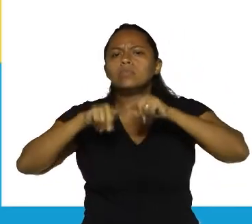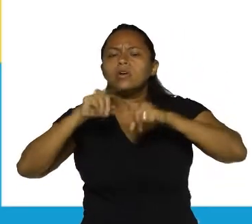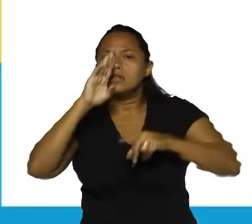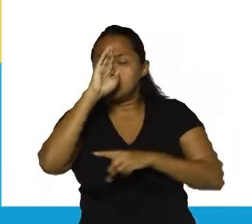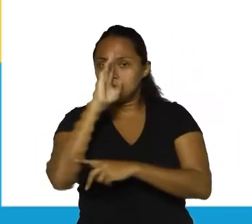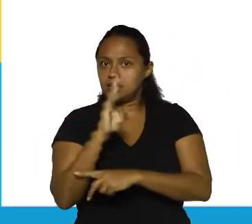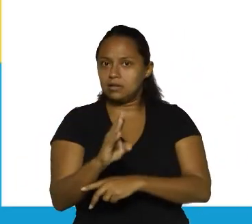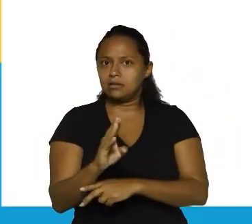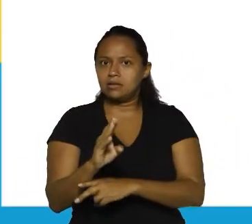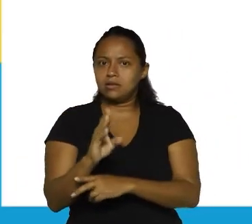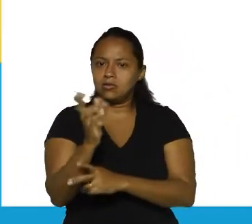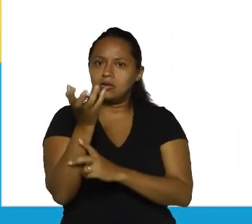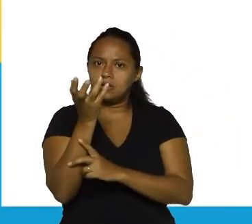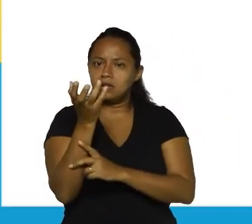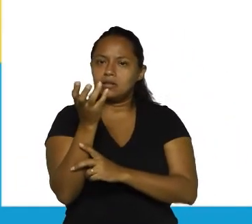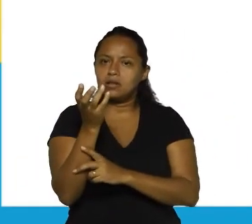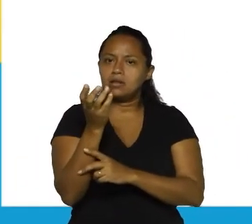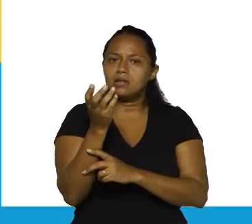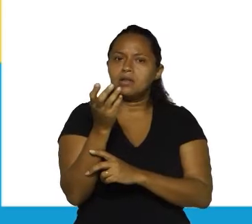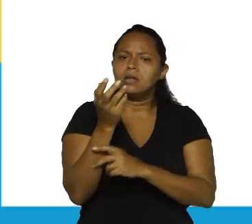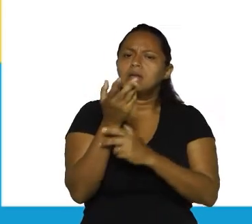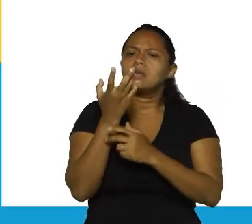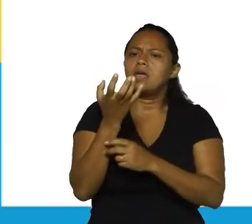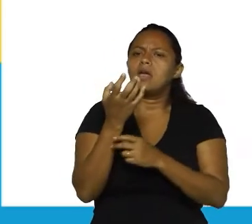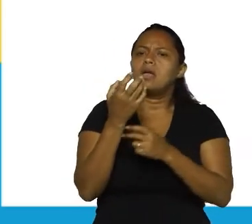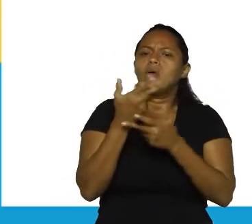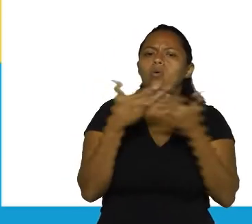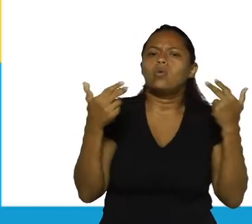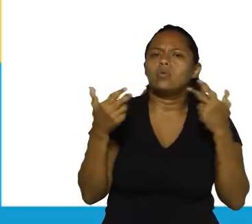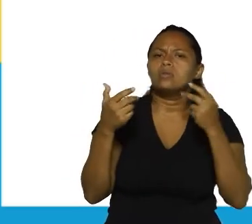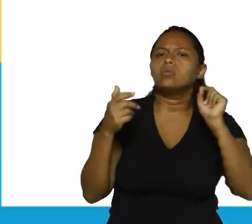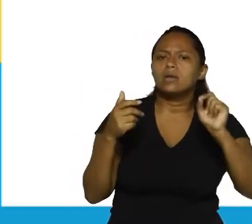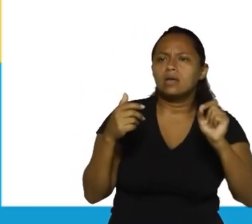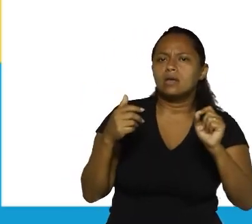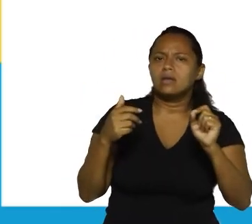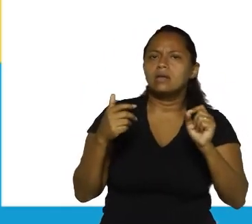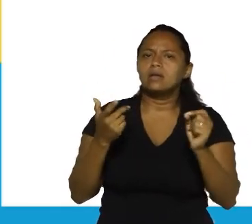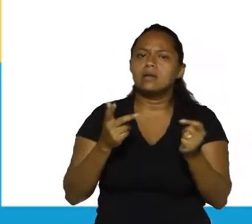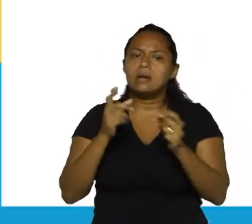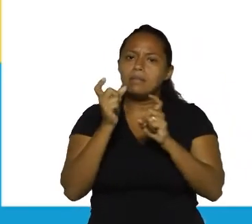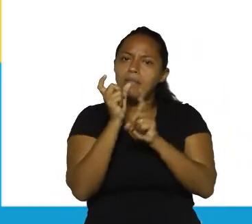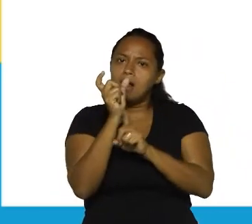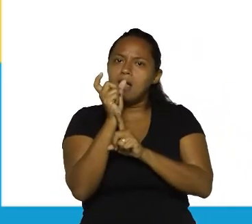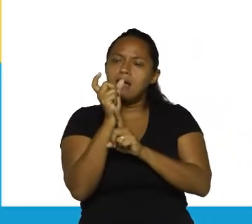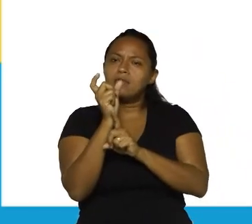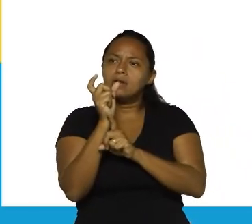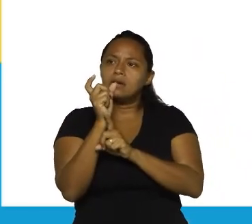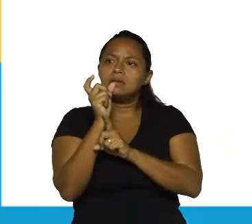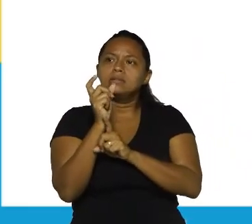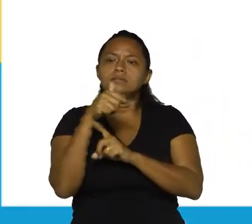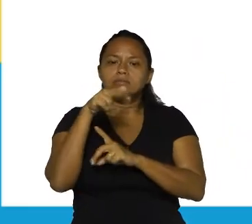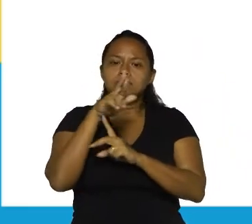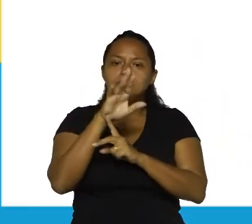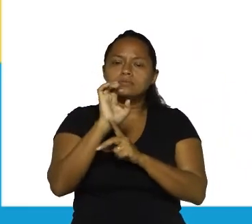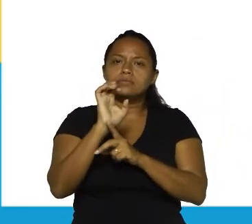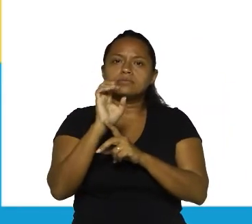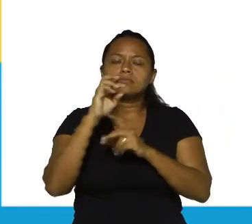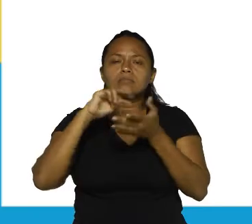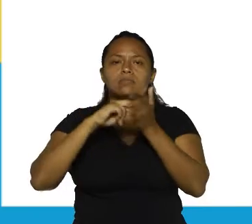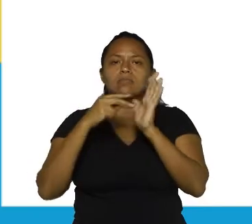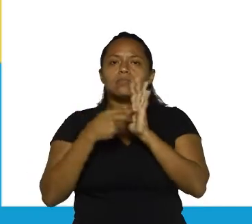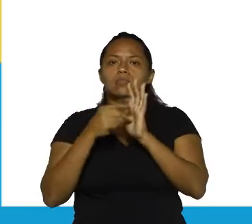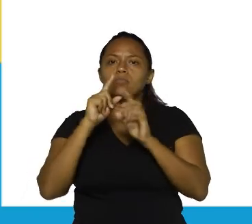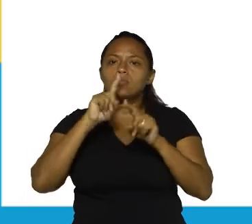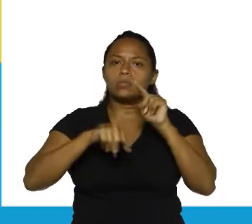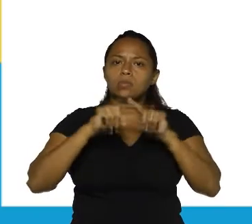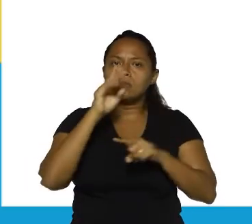do verbo querer. Então, esse algo, que é essa oração iniciada pela palavrinha que, vai servir como